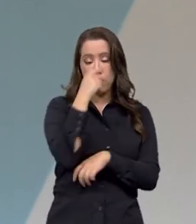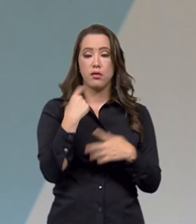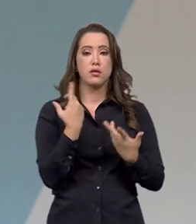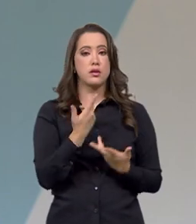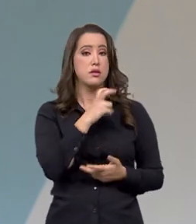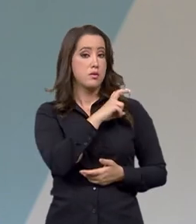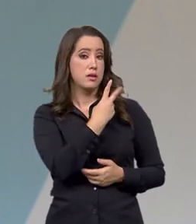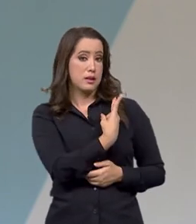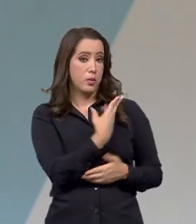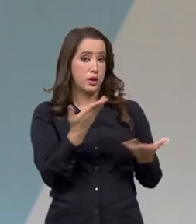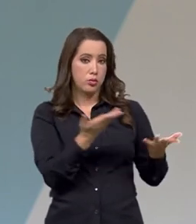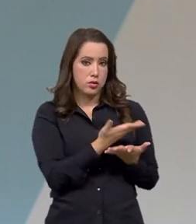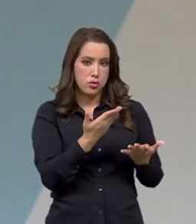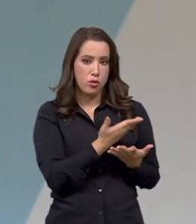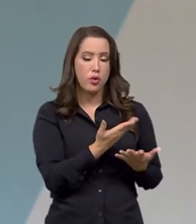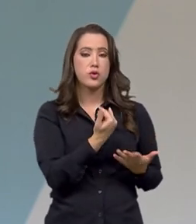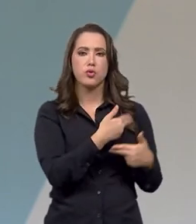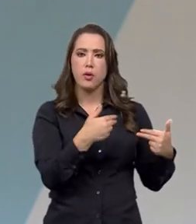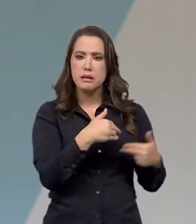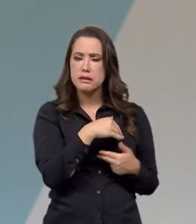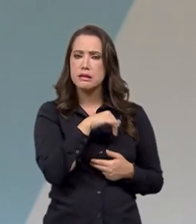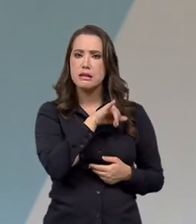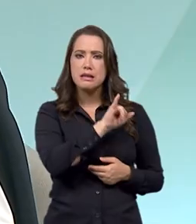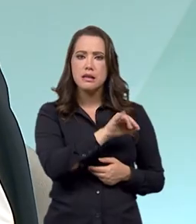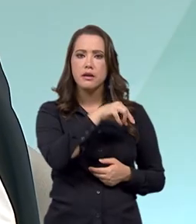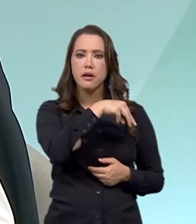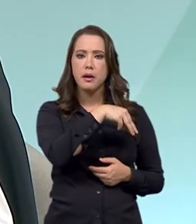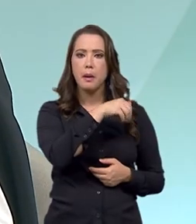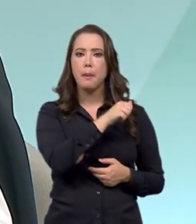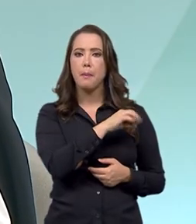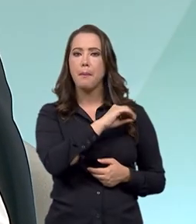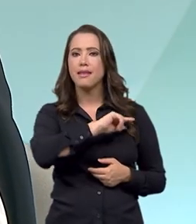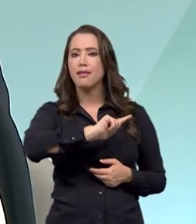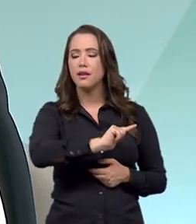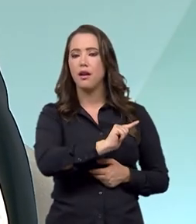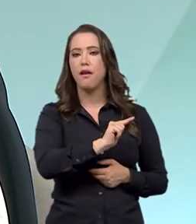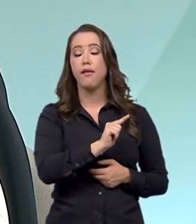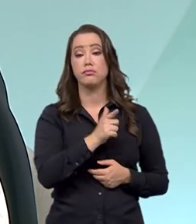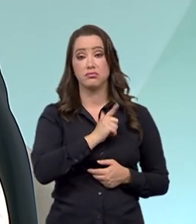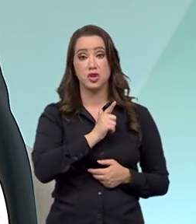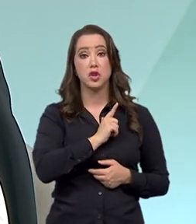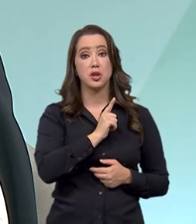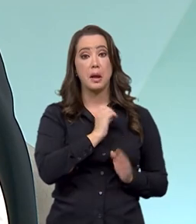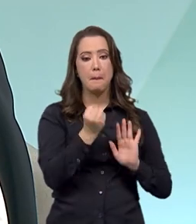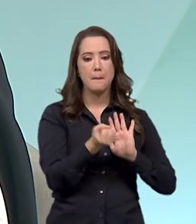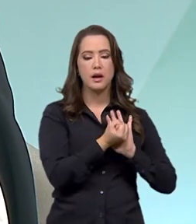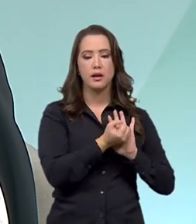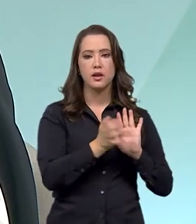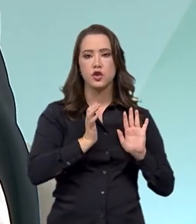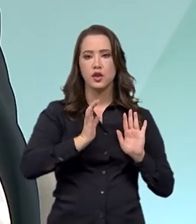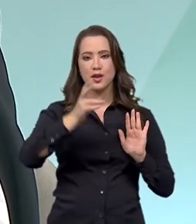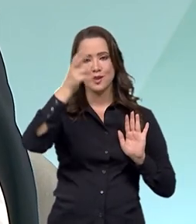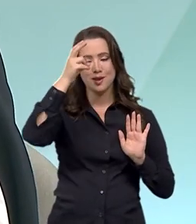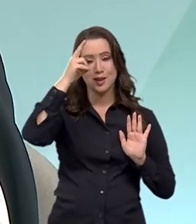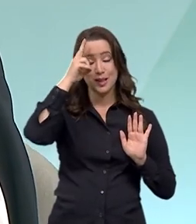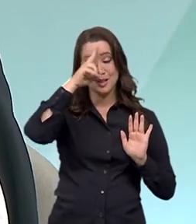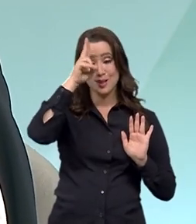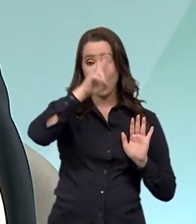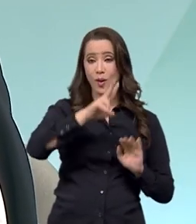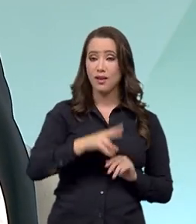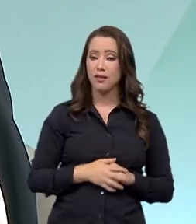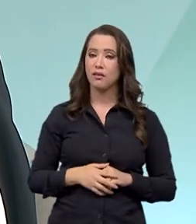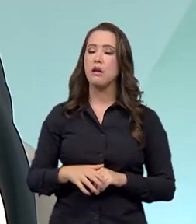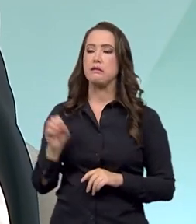culturais hoje que tem esse reconhecimento pelo IFAM no país? Sim, 52 expressões, bens registrados.